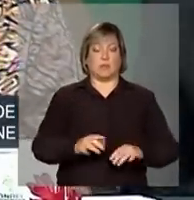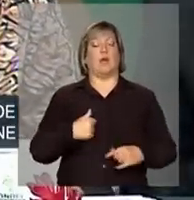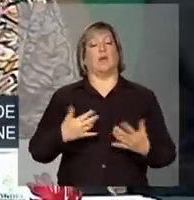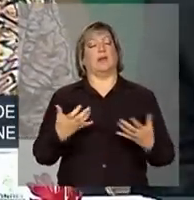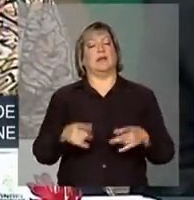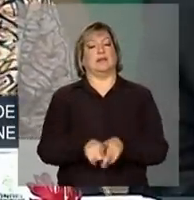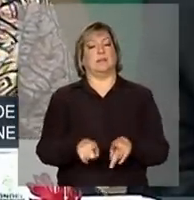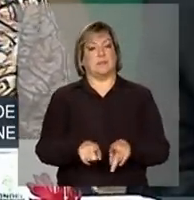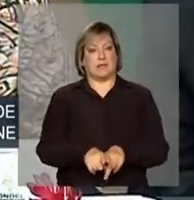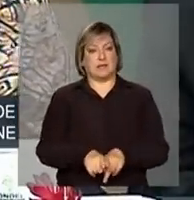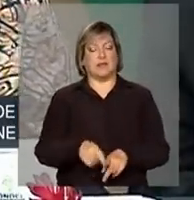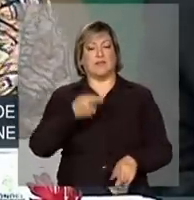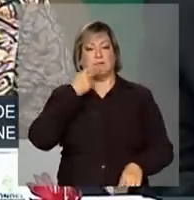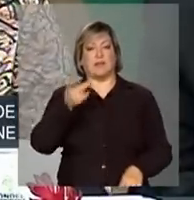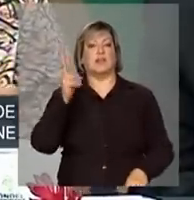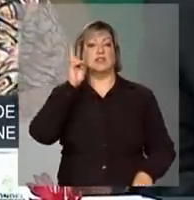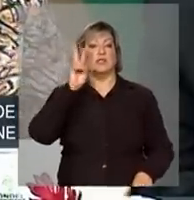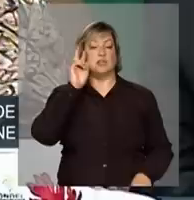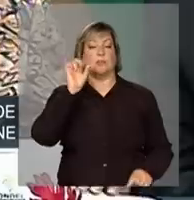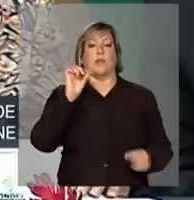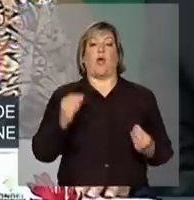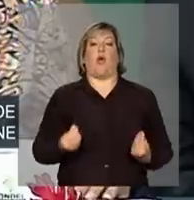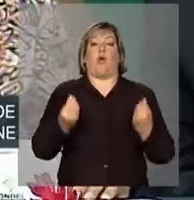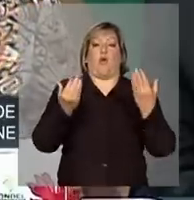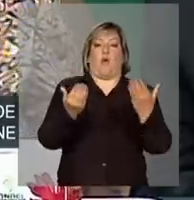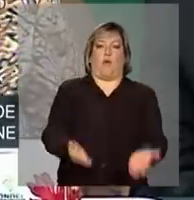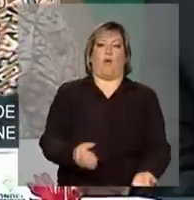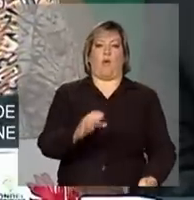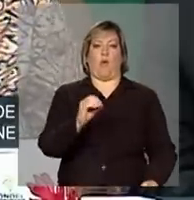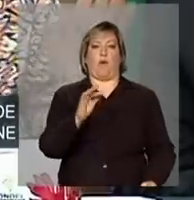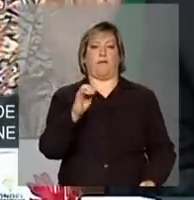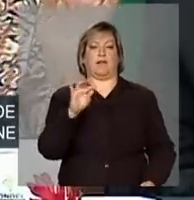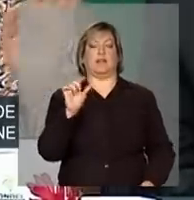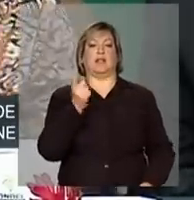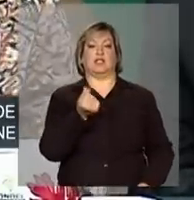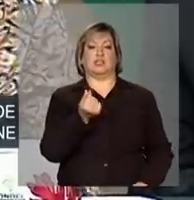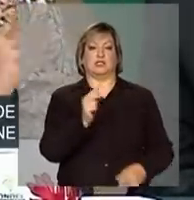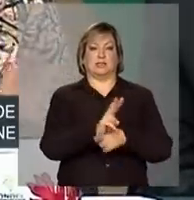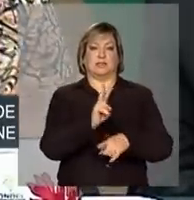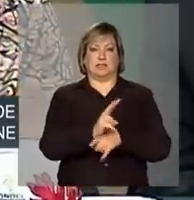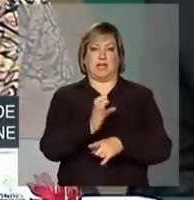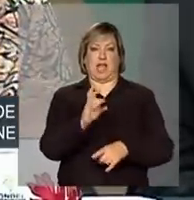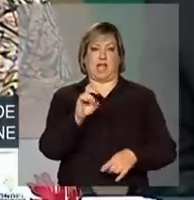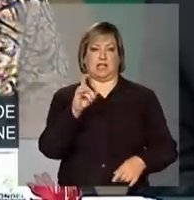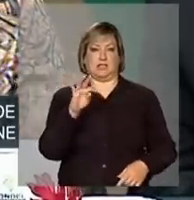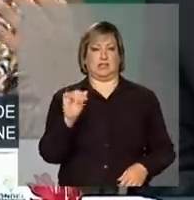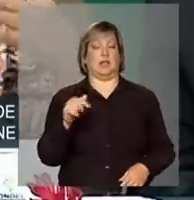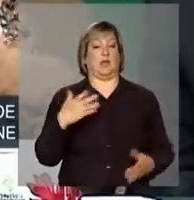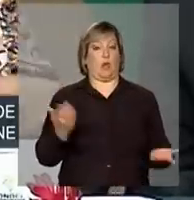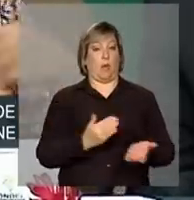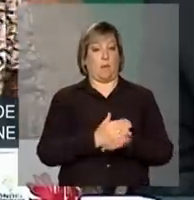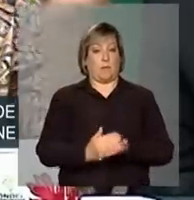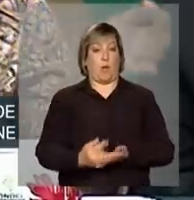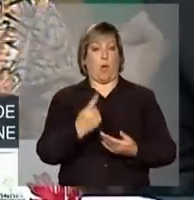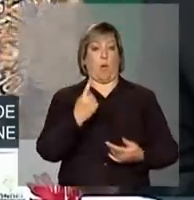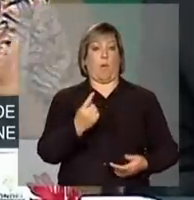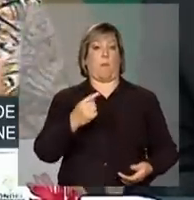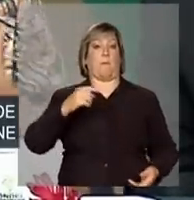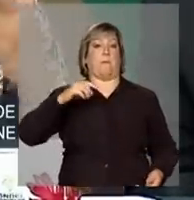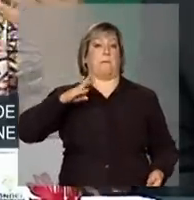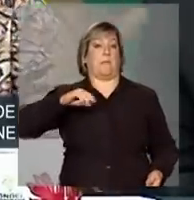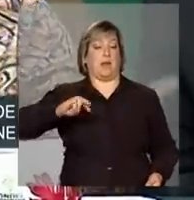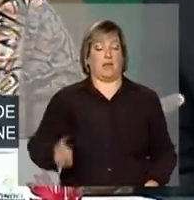dizer sobre a oferta de crédito. Nós começamos oferecendo um bilhão, aí fomos depois para dois,